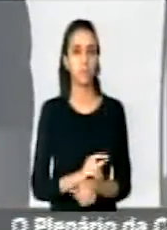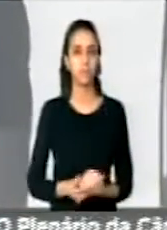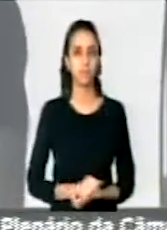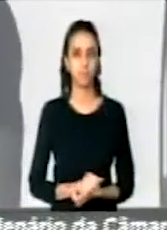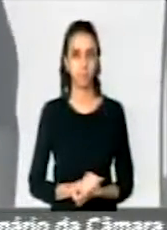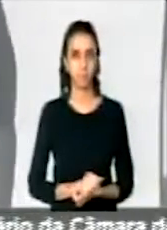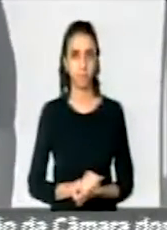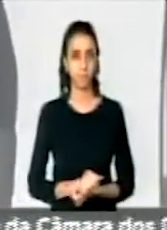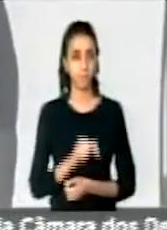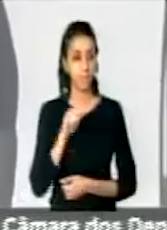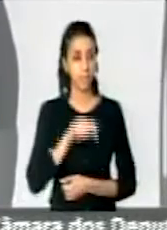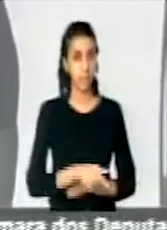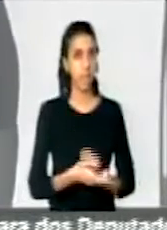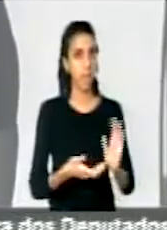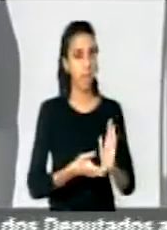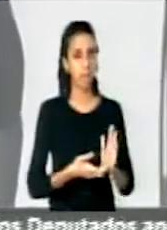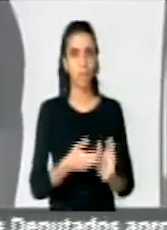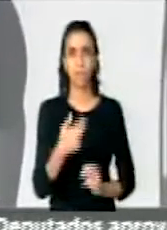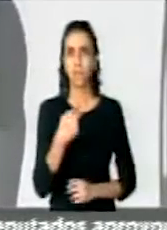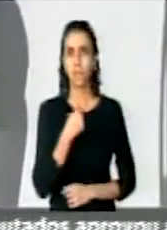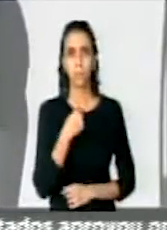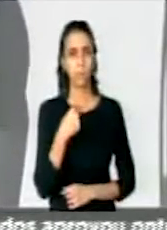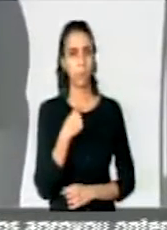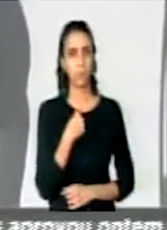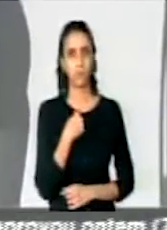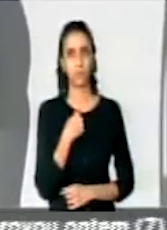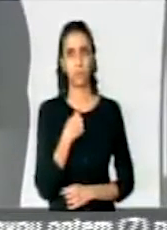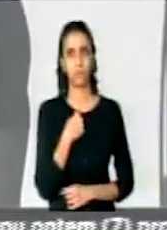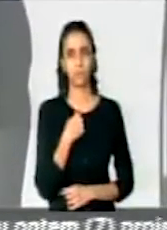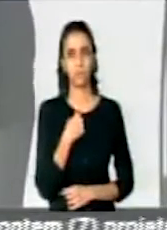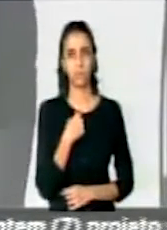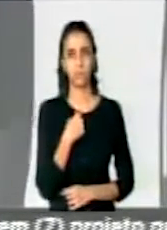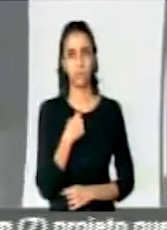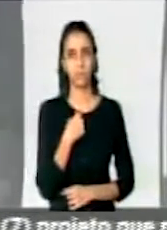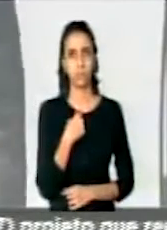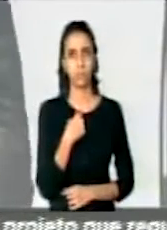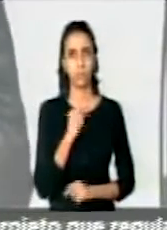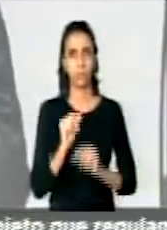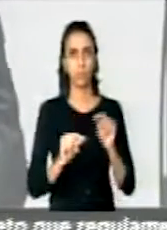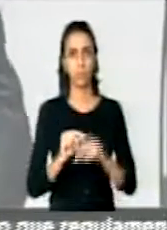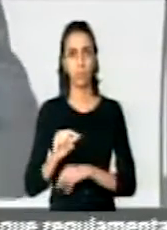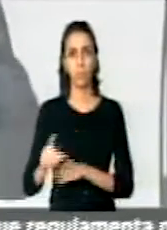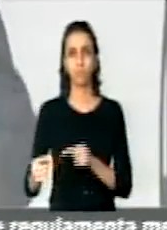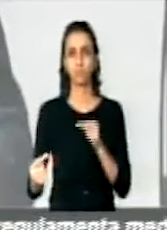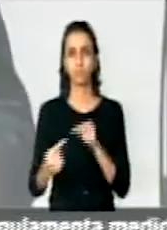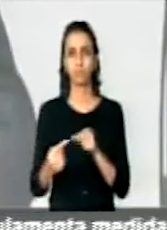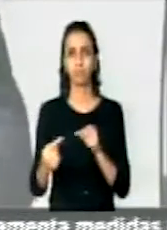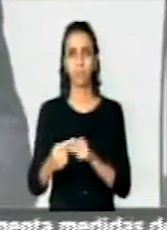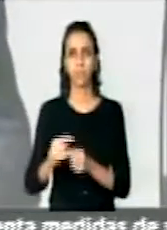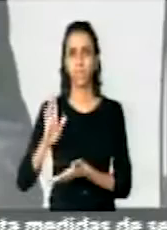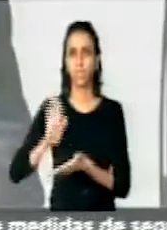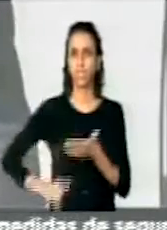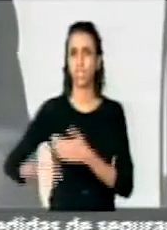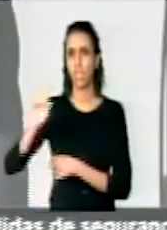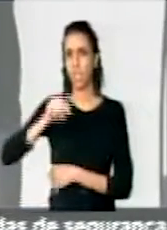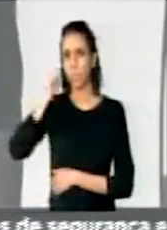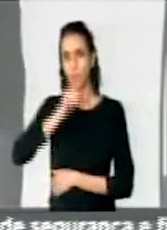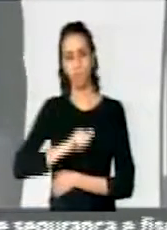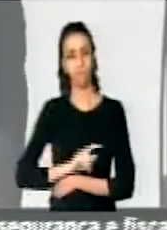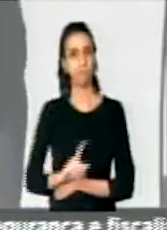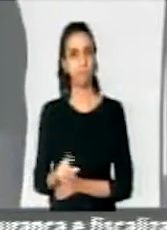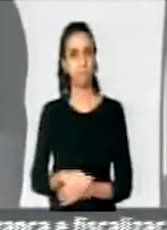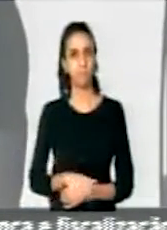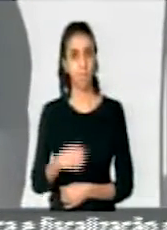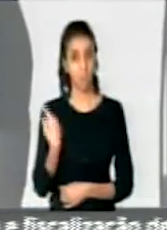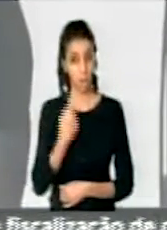esta casa terá, sem dúvida alguma, a somação para tirar o direito das mulheres. Nós estaremos